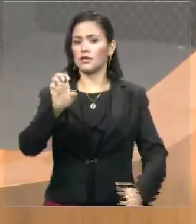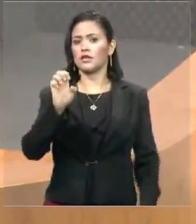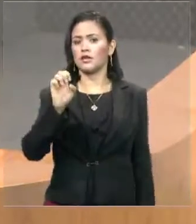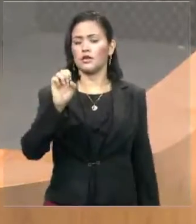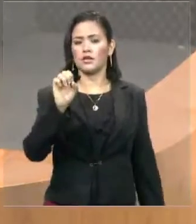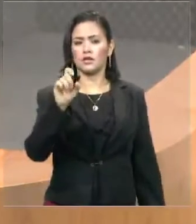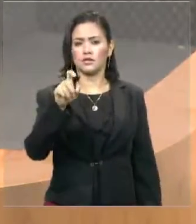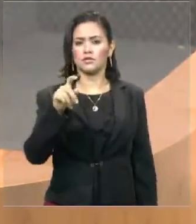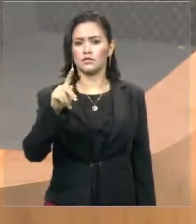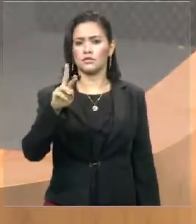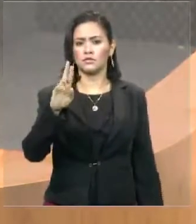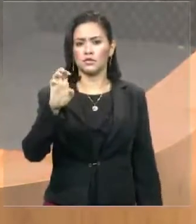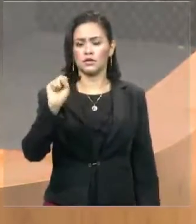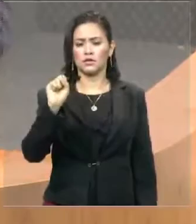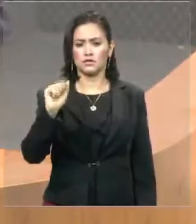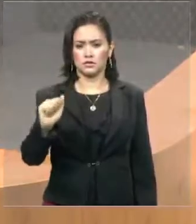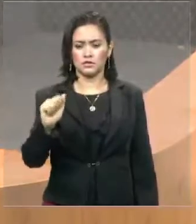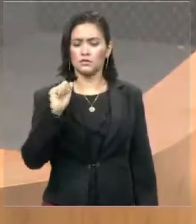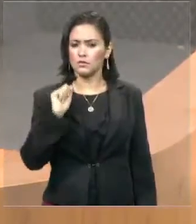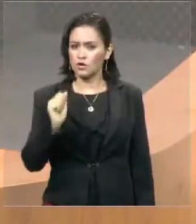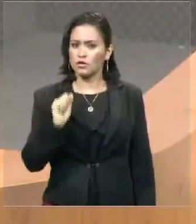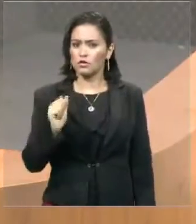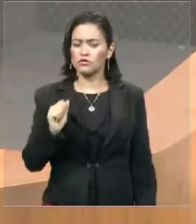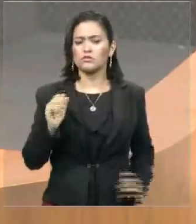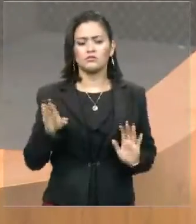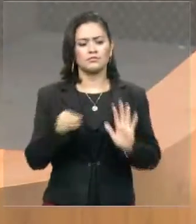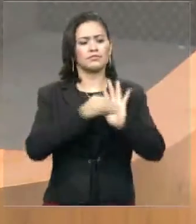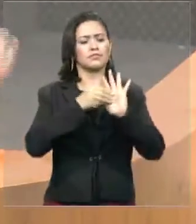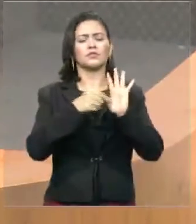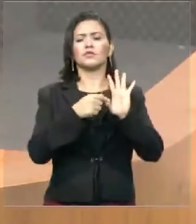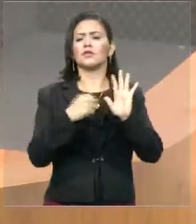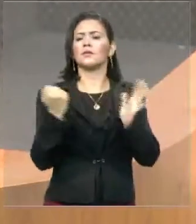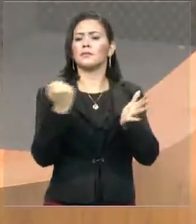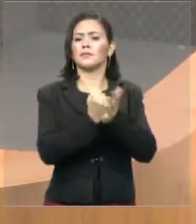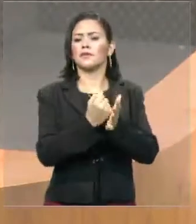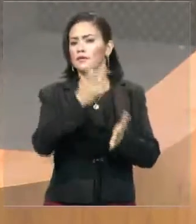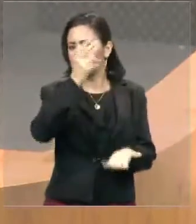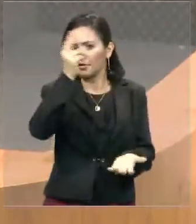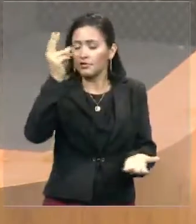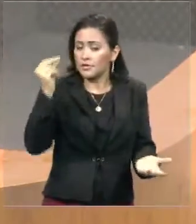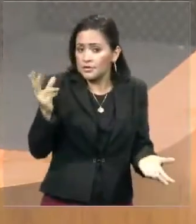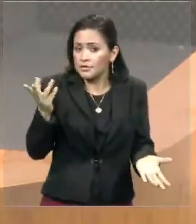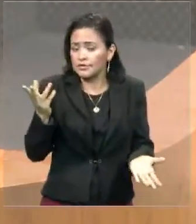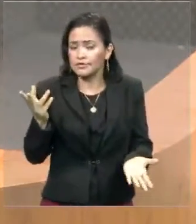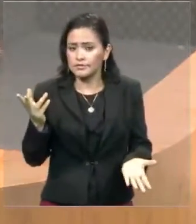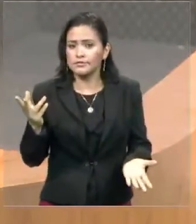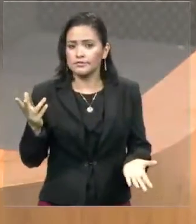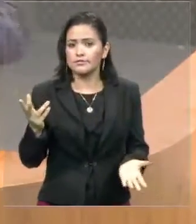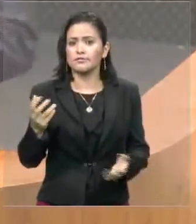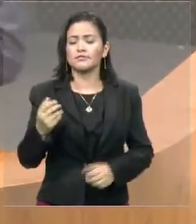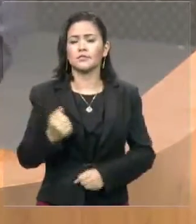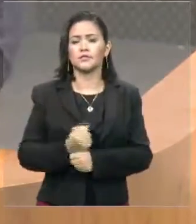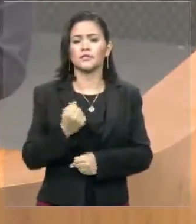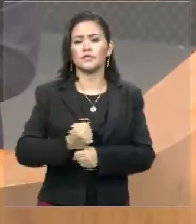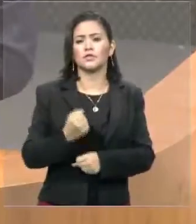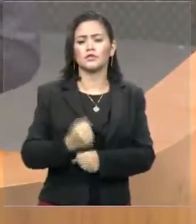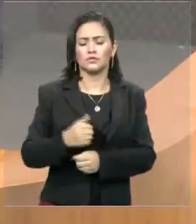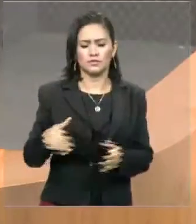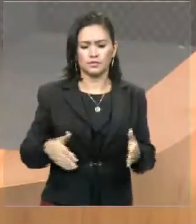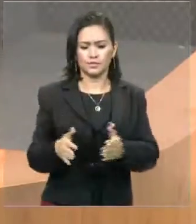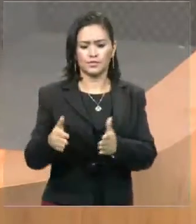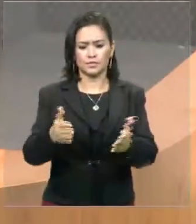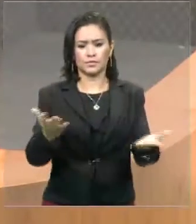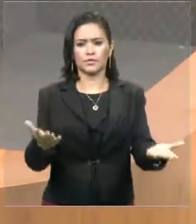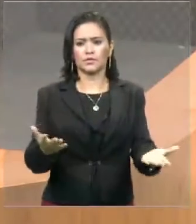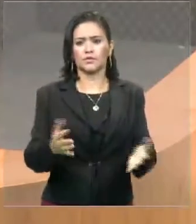poderia colocar lá o logo da prefeitura. Como se a prefeitura tivesse também construído e feito a via expressa. A